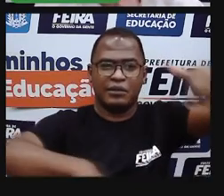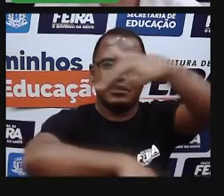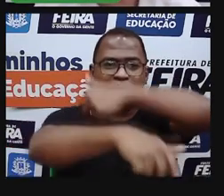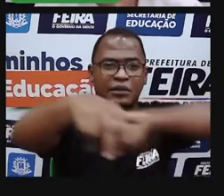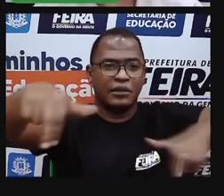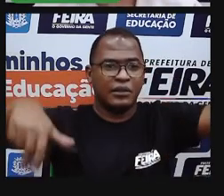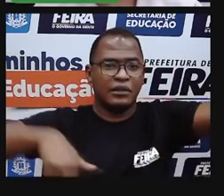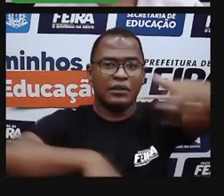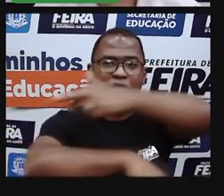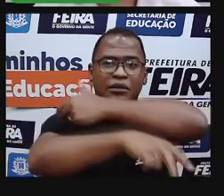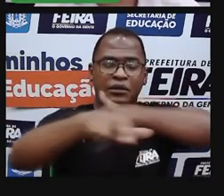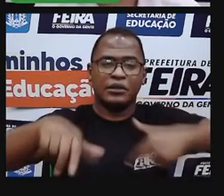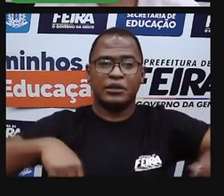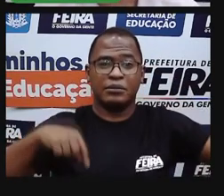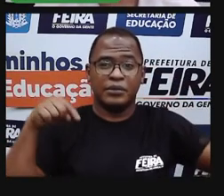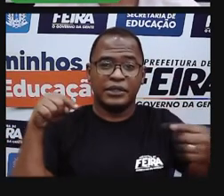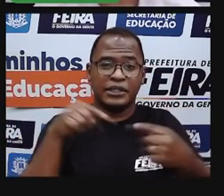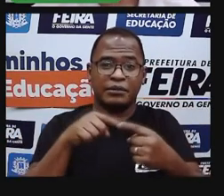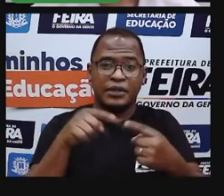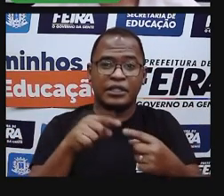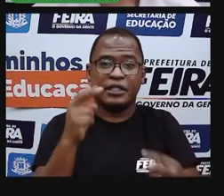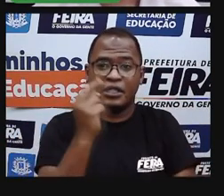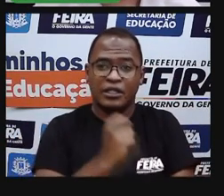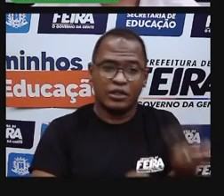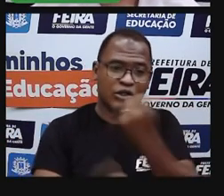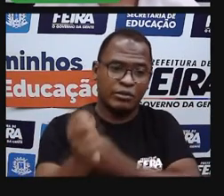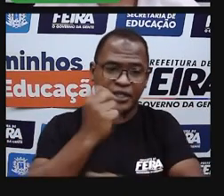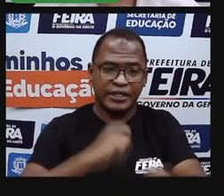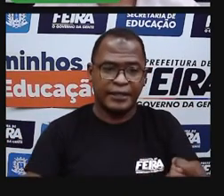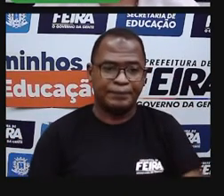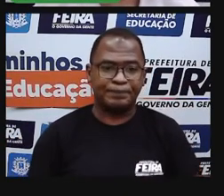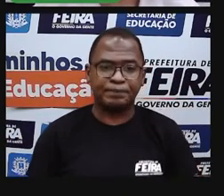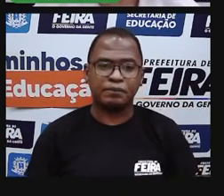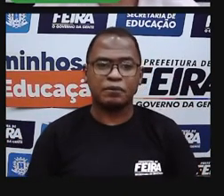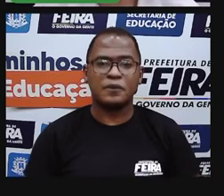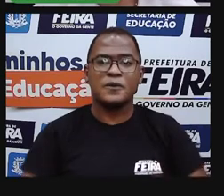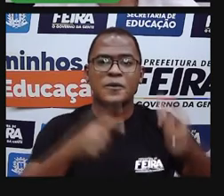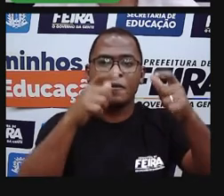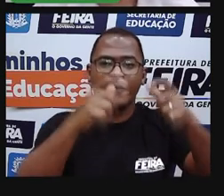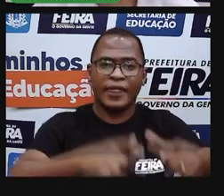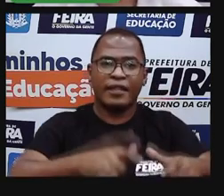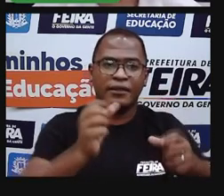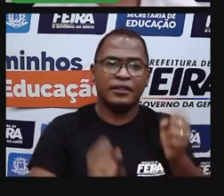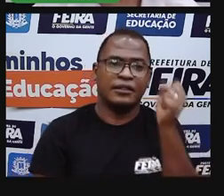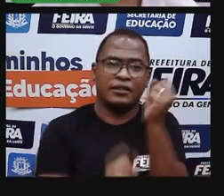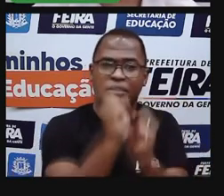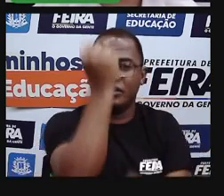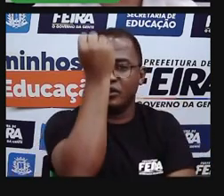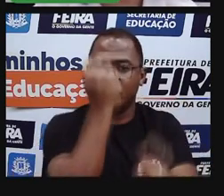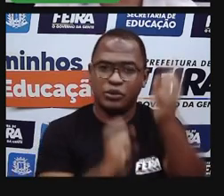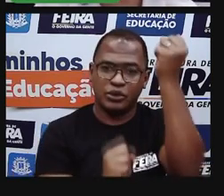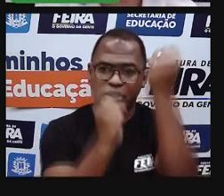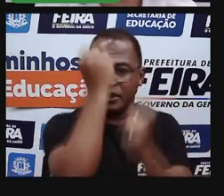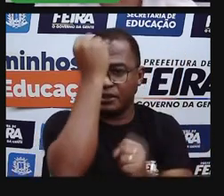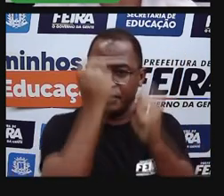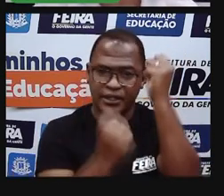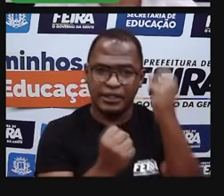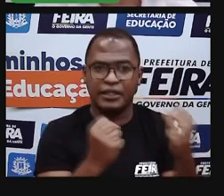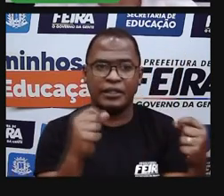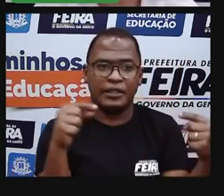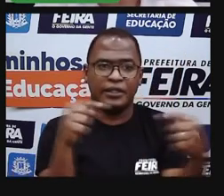isso, ele se denomina bairro comercial. Temos também os bairros industriais, gente, que o nome também já diz tudo para a gente, né?